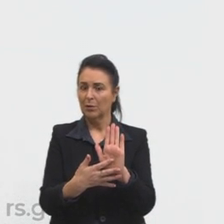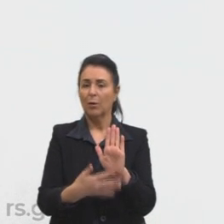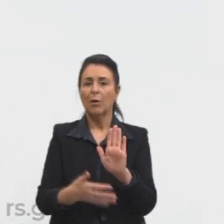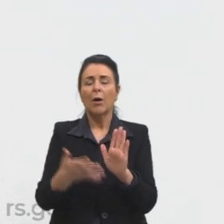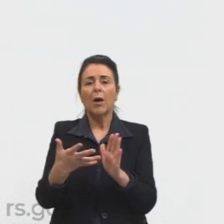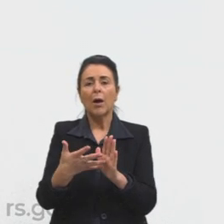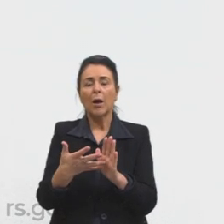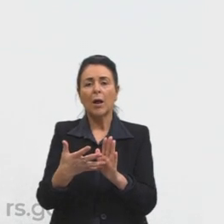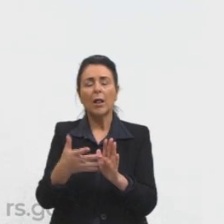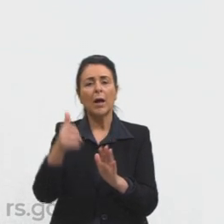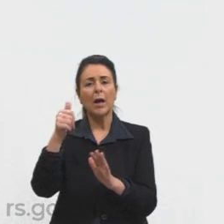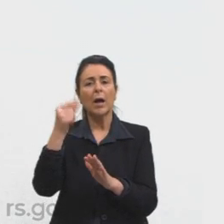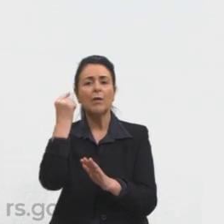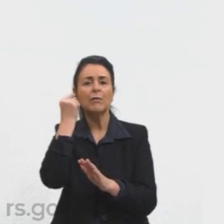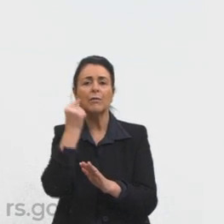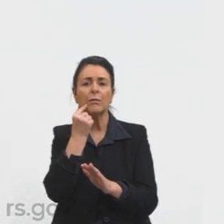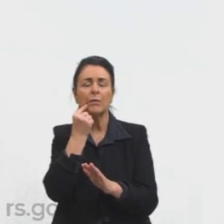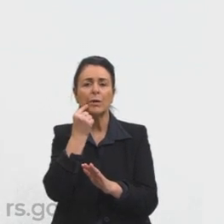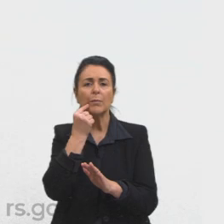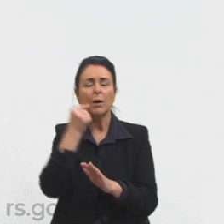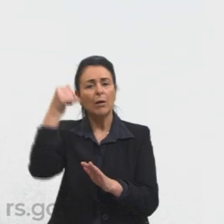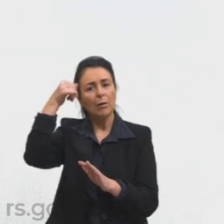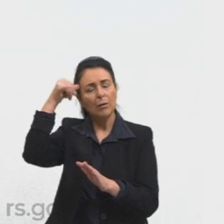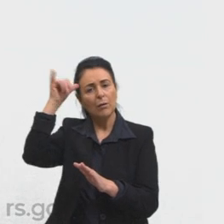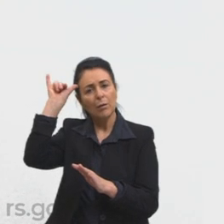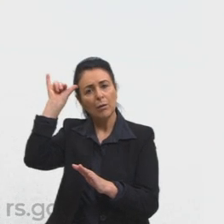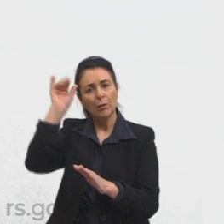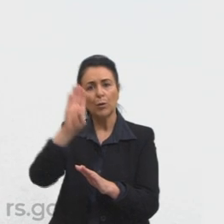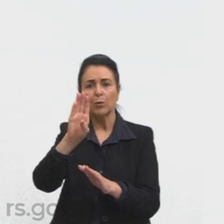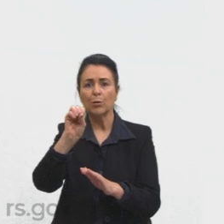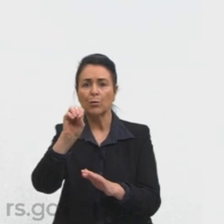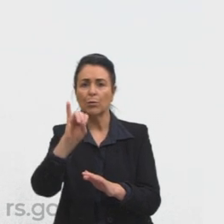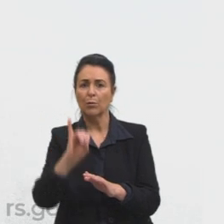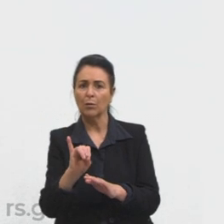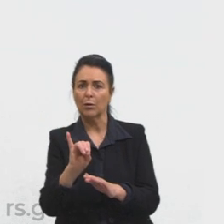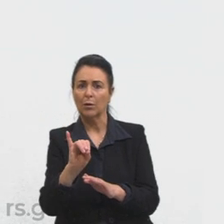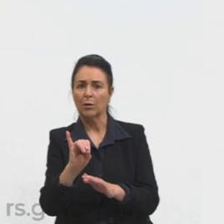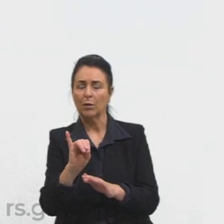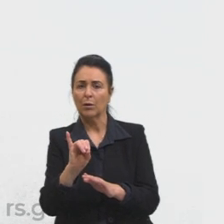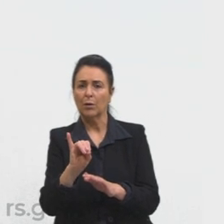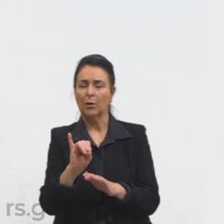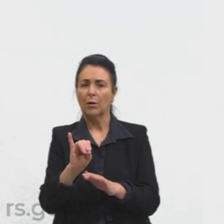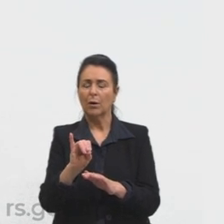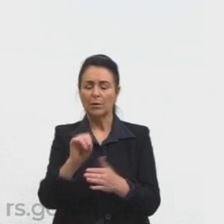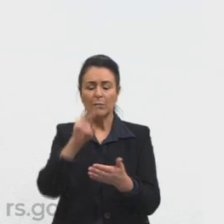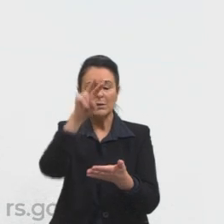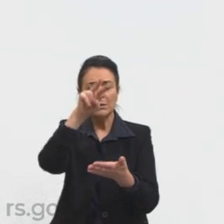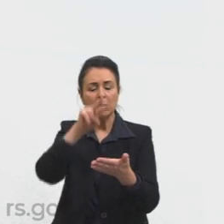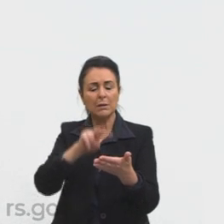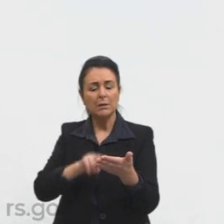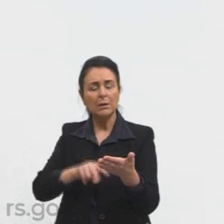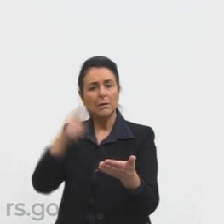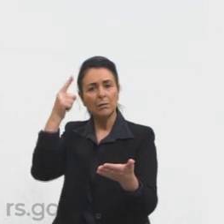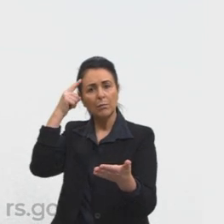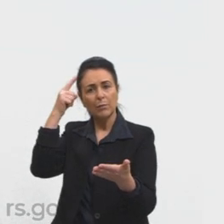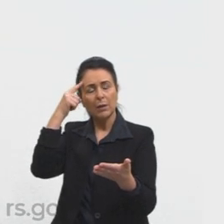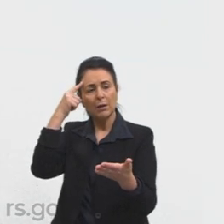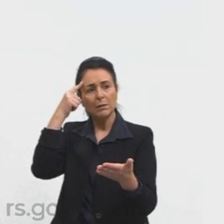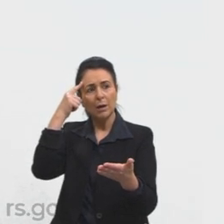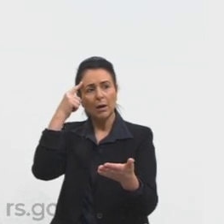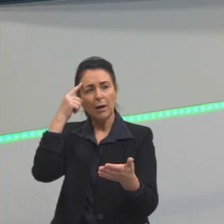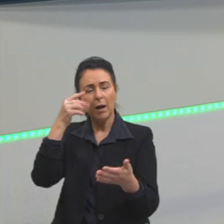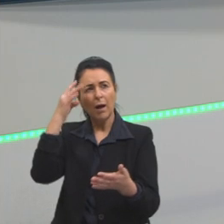do boi se vocês lerem essa primeira acepção do dicionário o vocês vão pensar na hora nesse bichinho aqui né